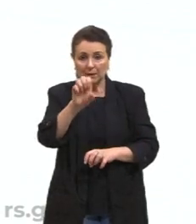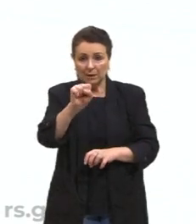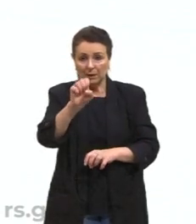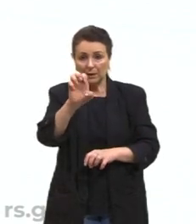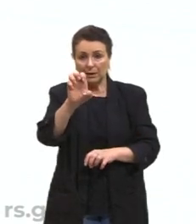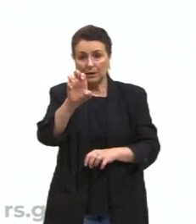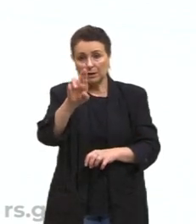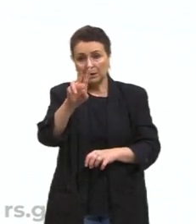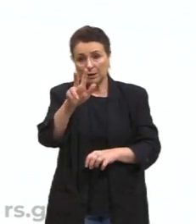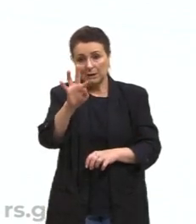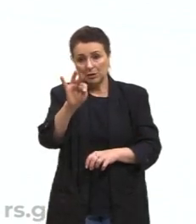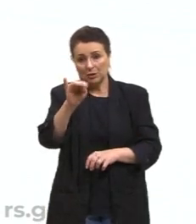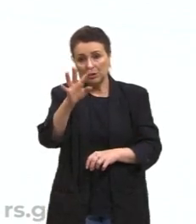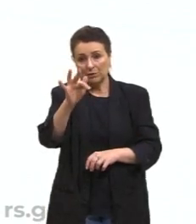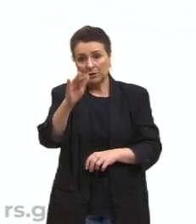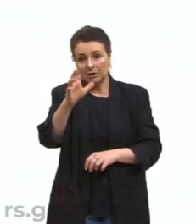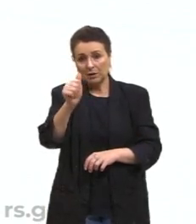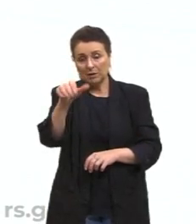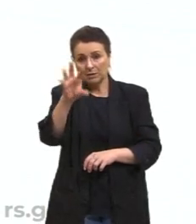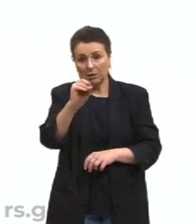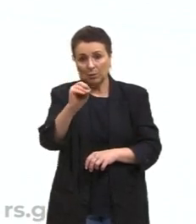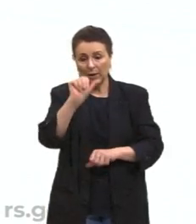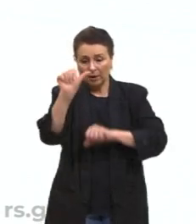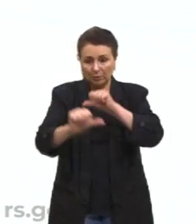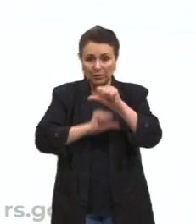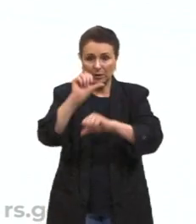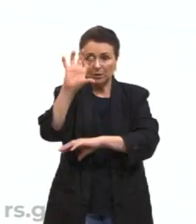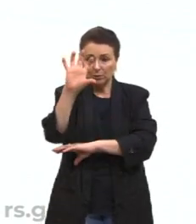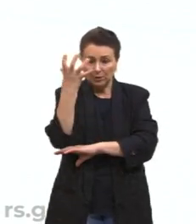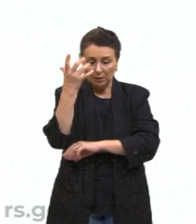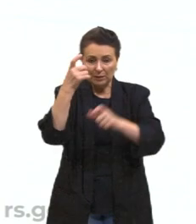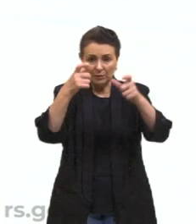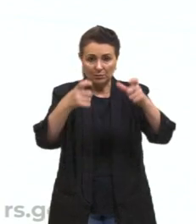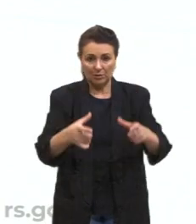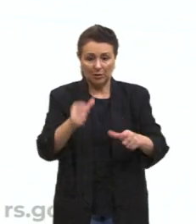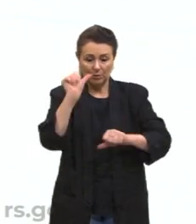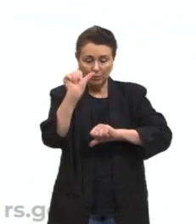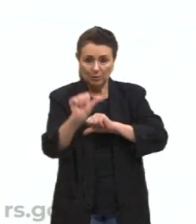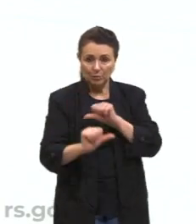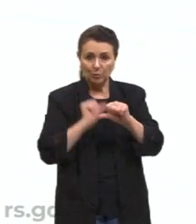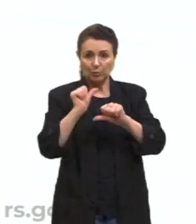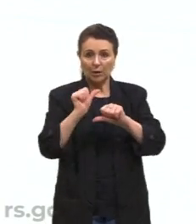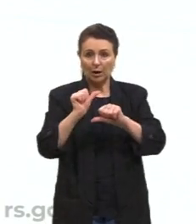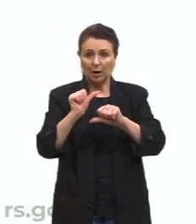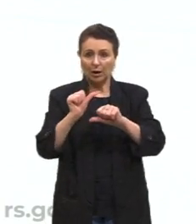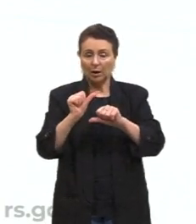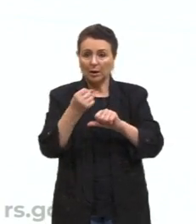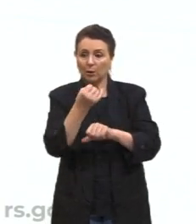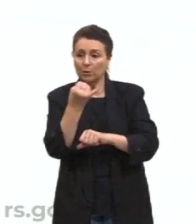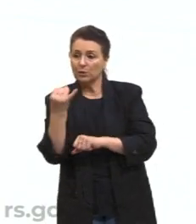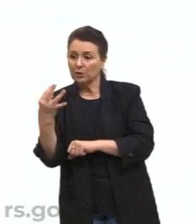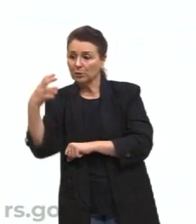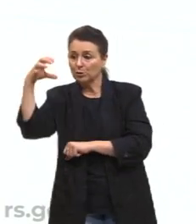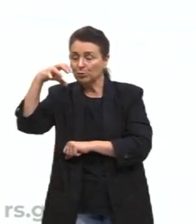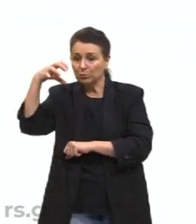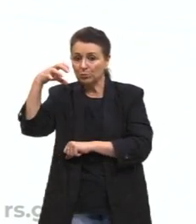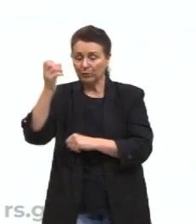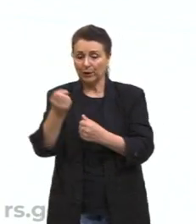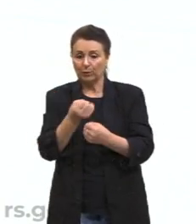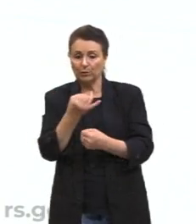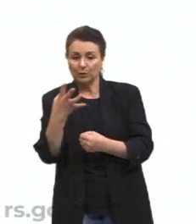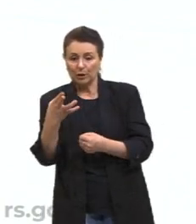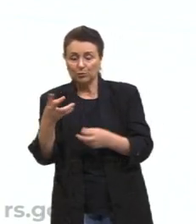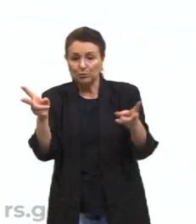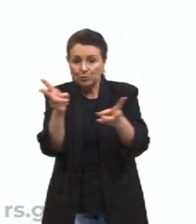é uma mudança do clima, do microclima do local, você vai mudar a questão da chuva, você vai mudar a questão dos